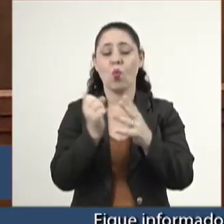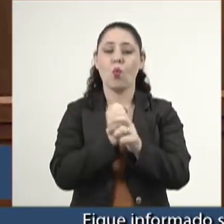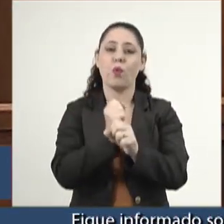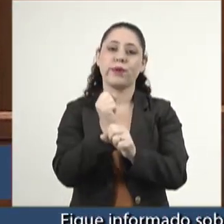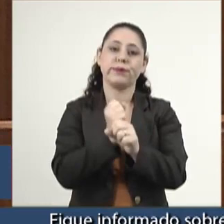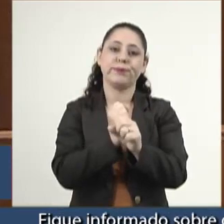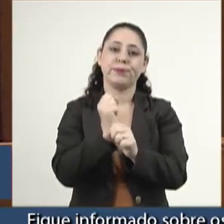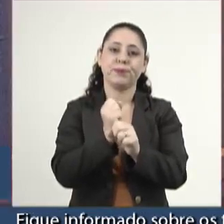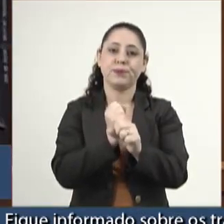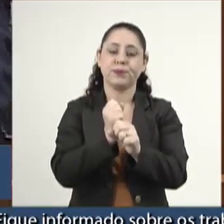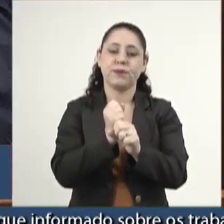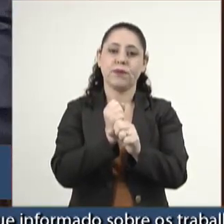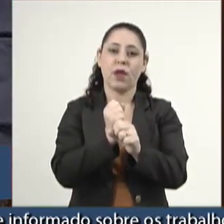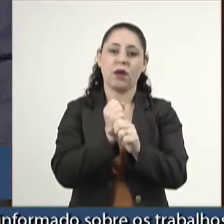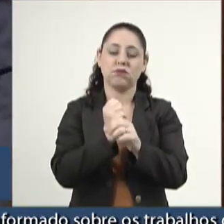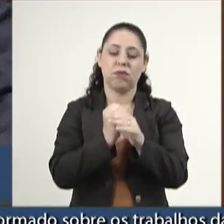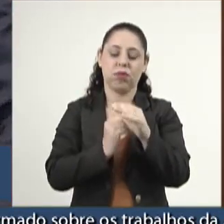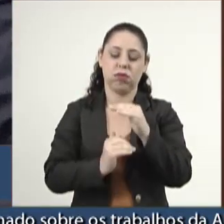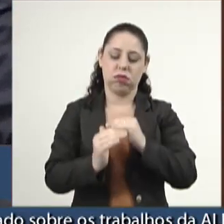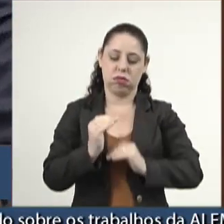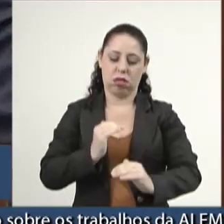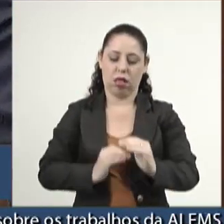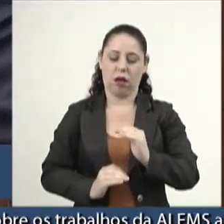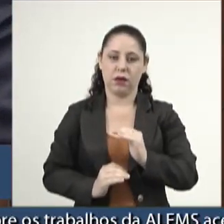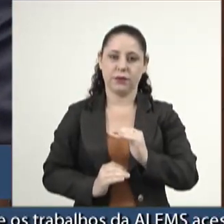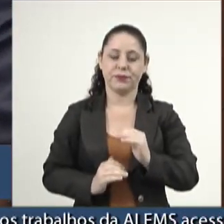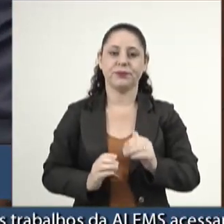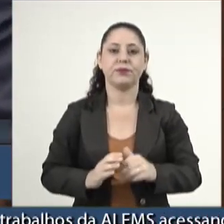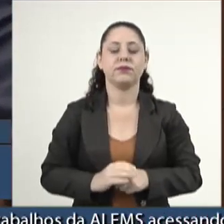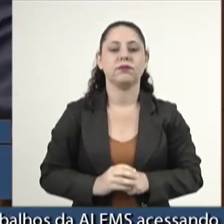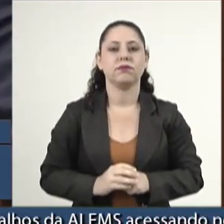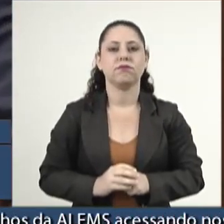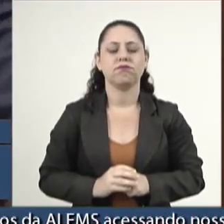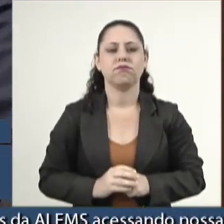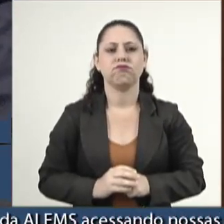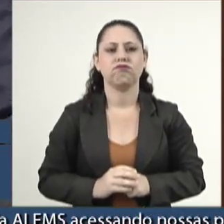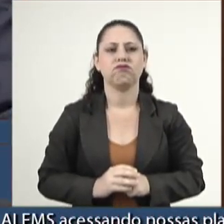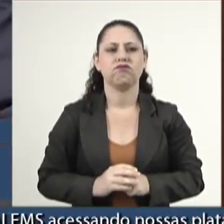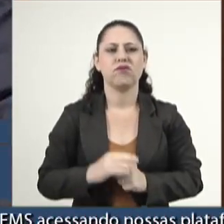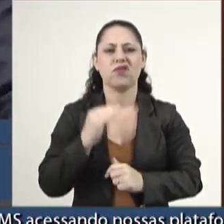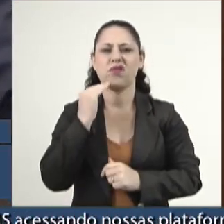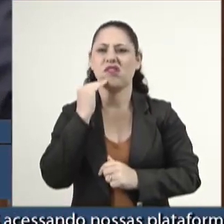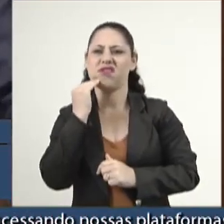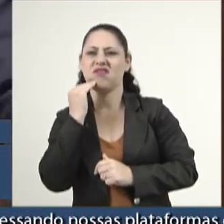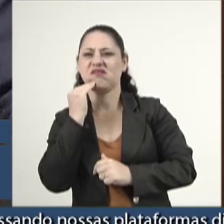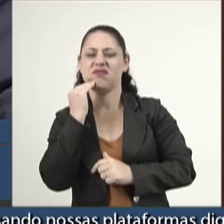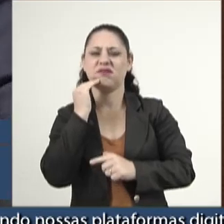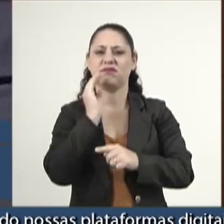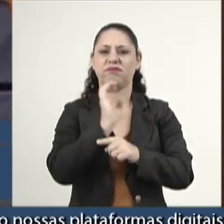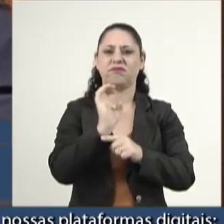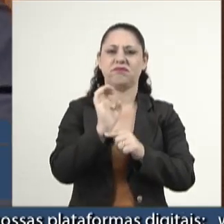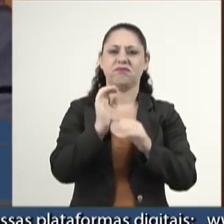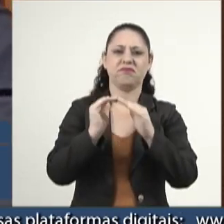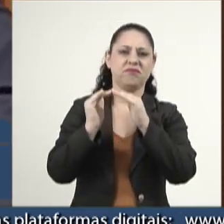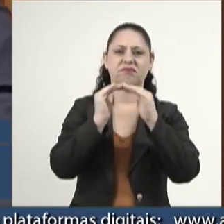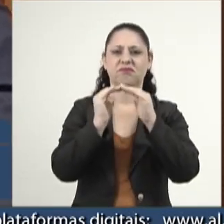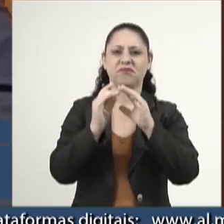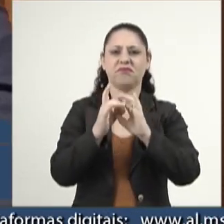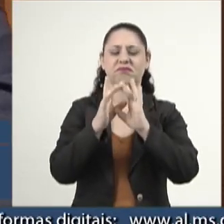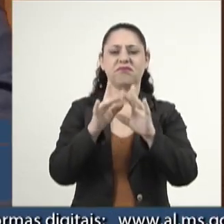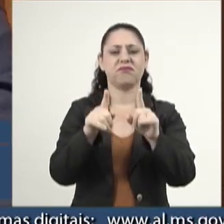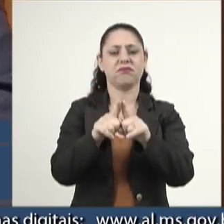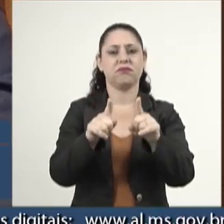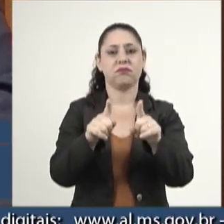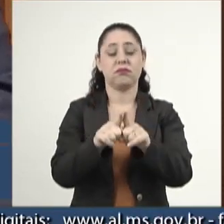anos de retrocessos, de desmonte do Estado e